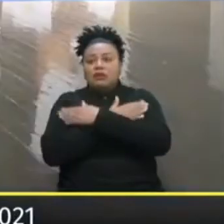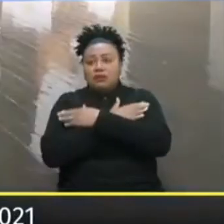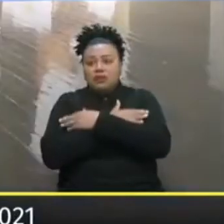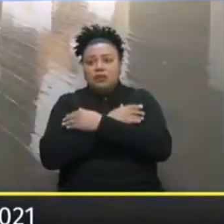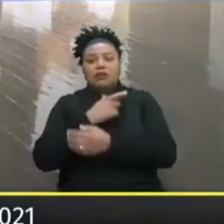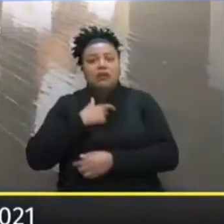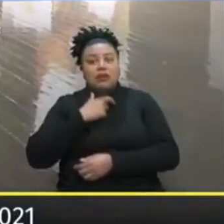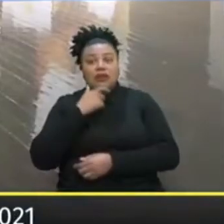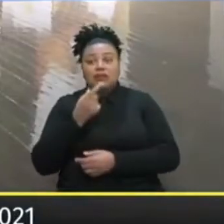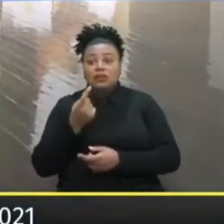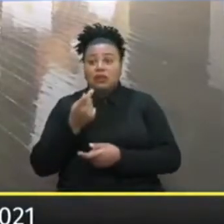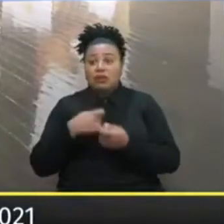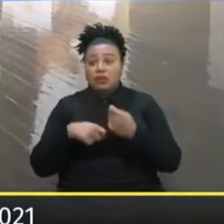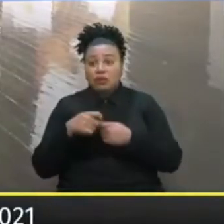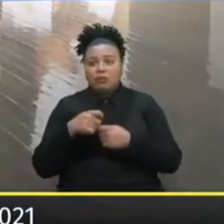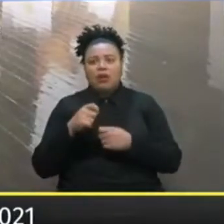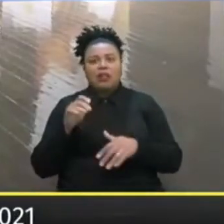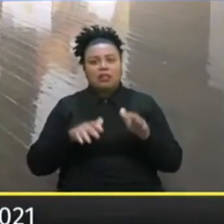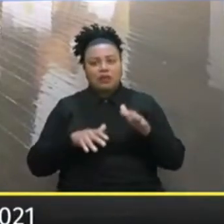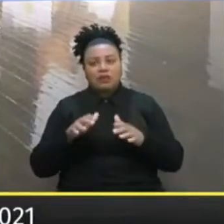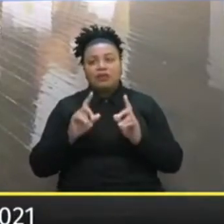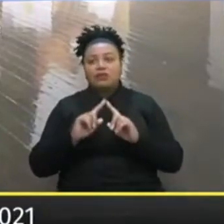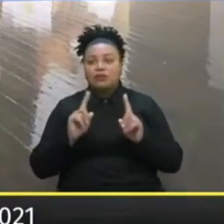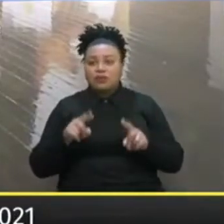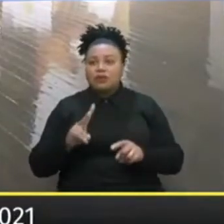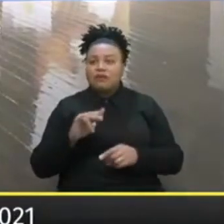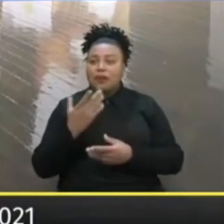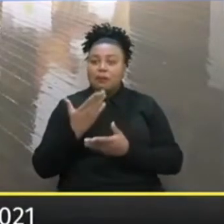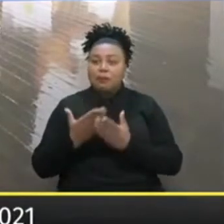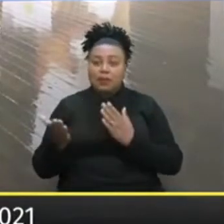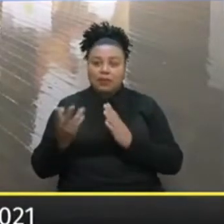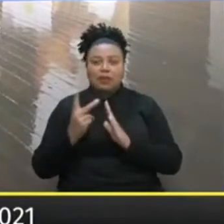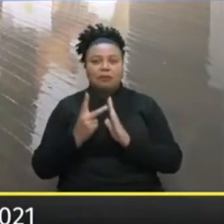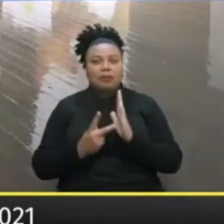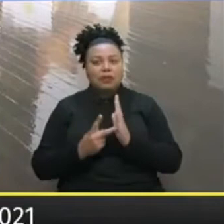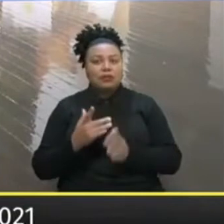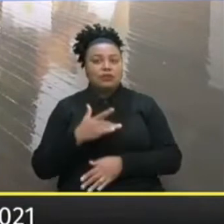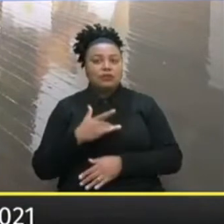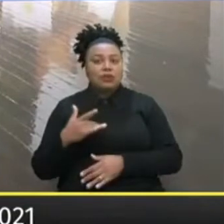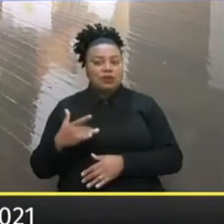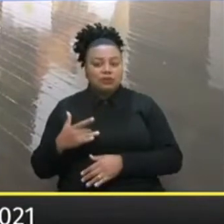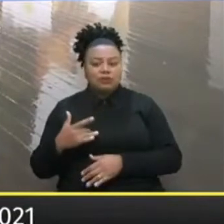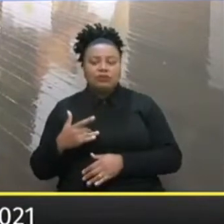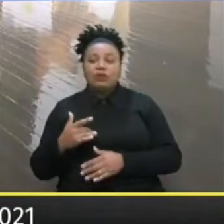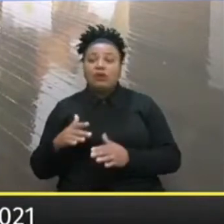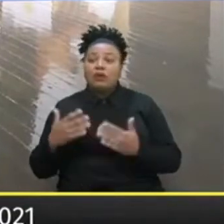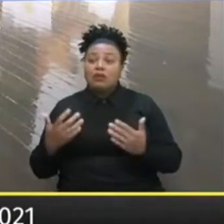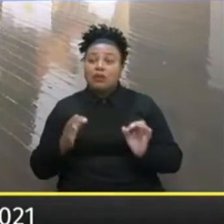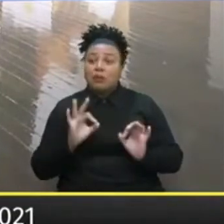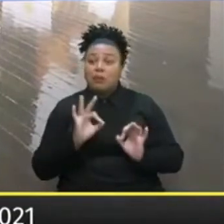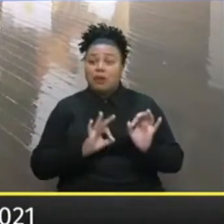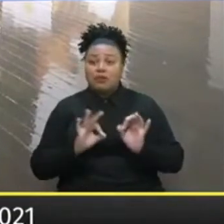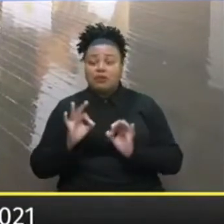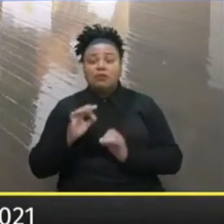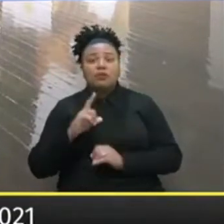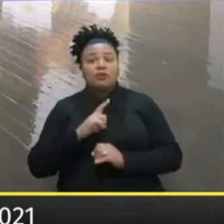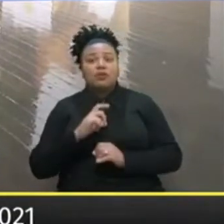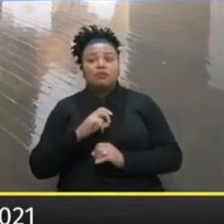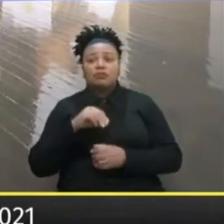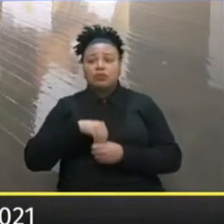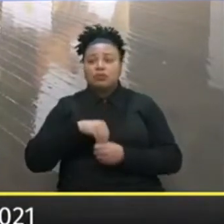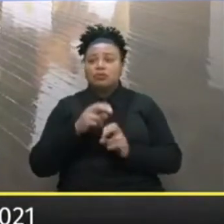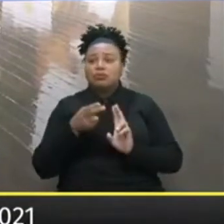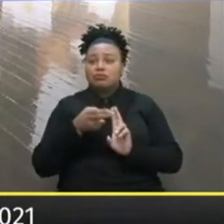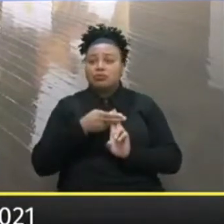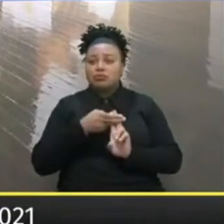Ou ter uma crise econômica Provavelmente Seus funcionários Vão perder Algum tipo de plano de saúde Então o planejamento Que a gente tinha No sistema único de